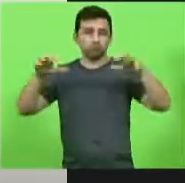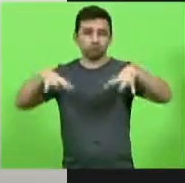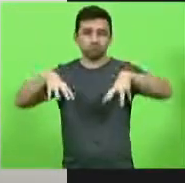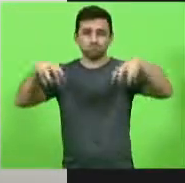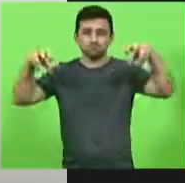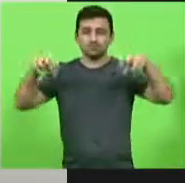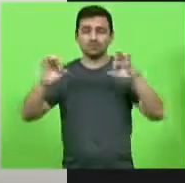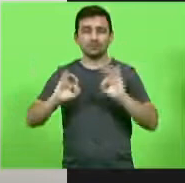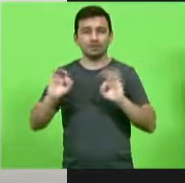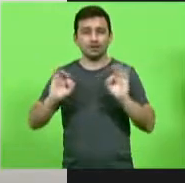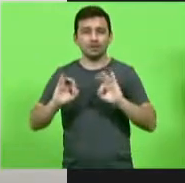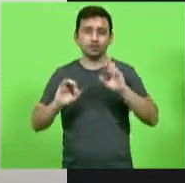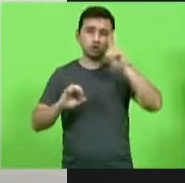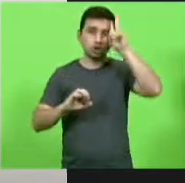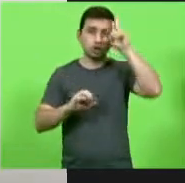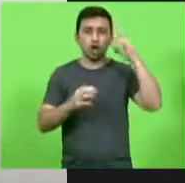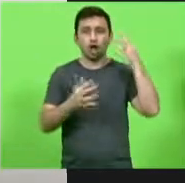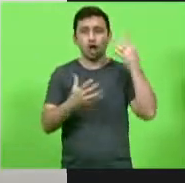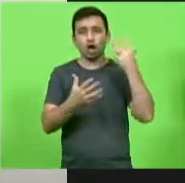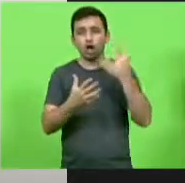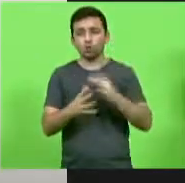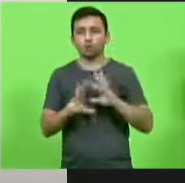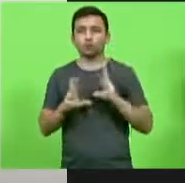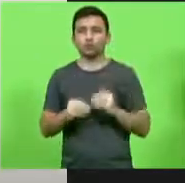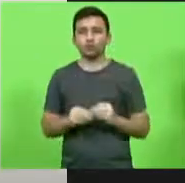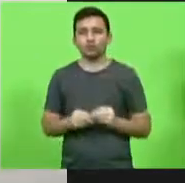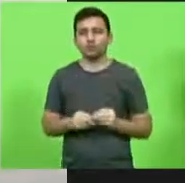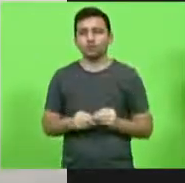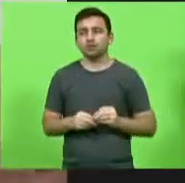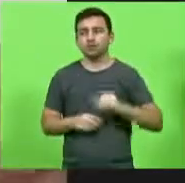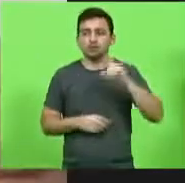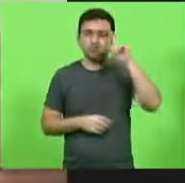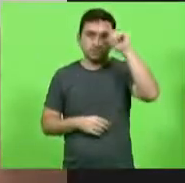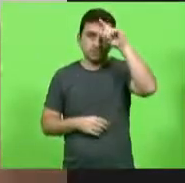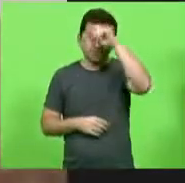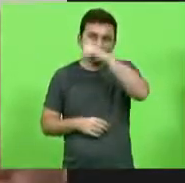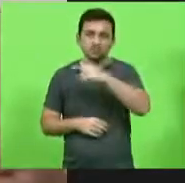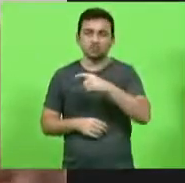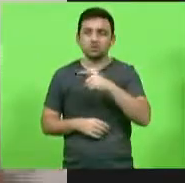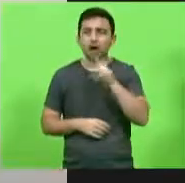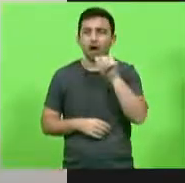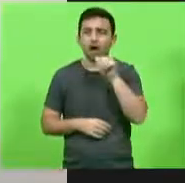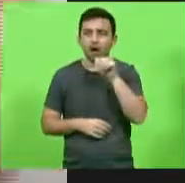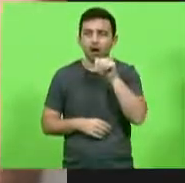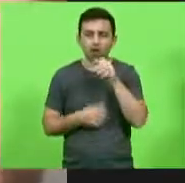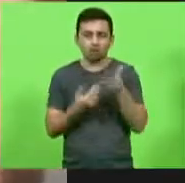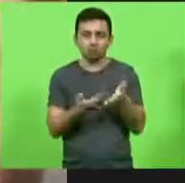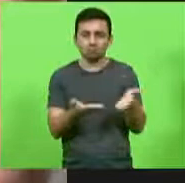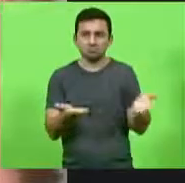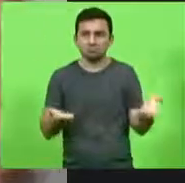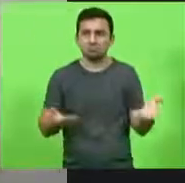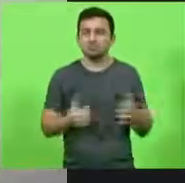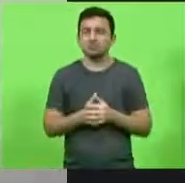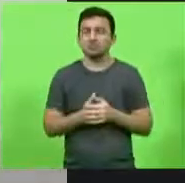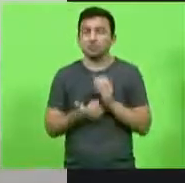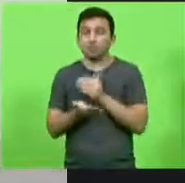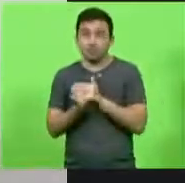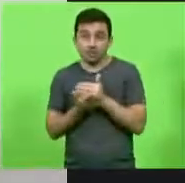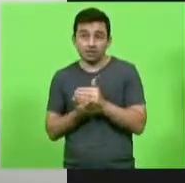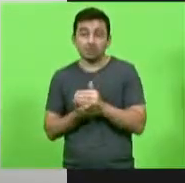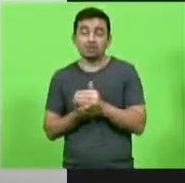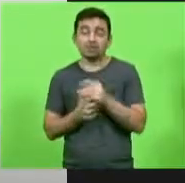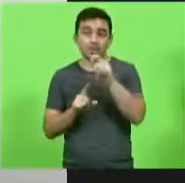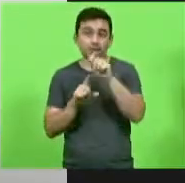de nossa história as dificuldades com o acesso a água que iniciaram em janeiro de